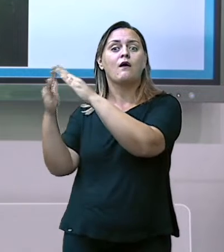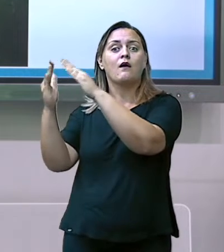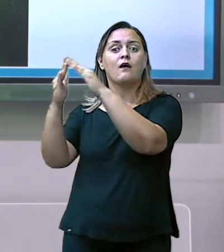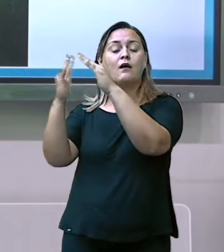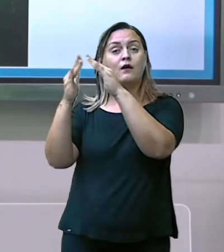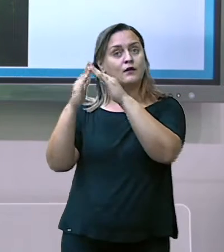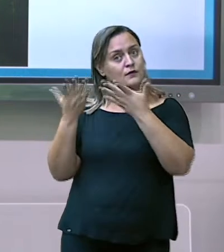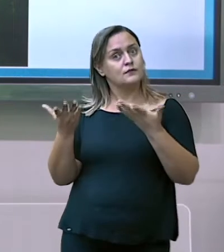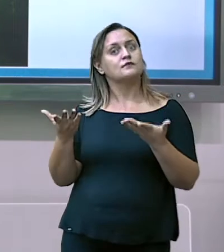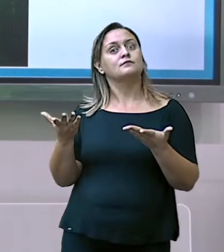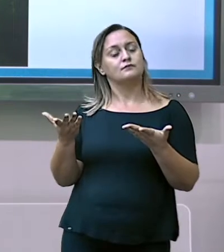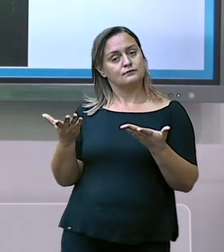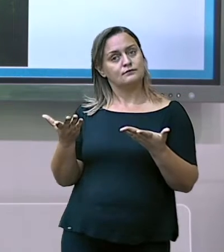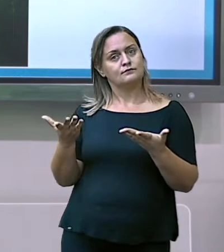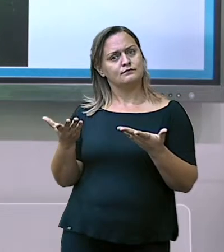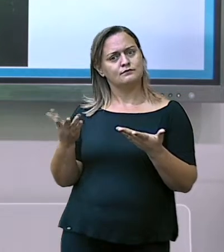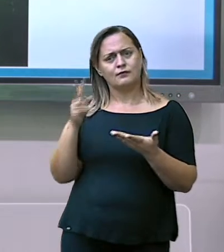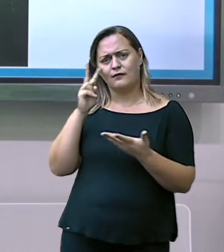Observem o seguinte.